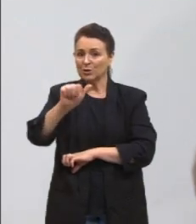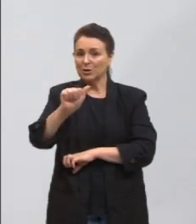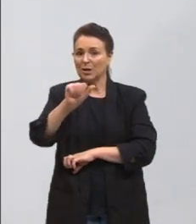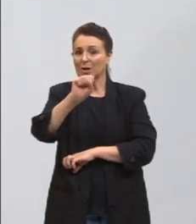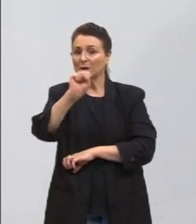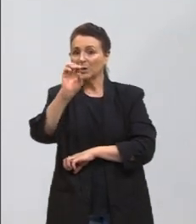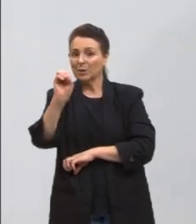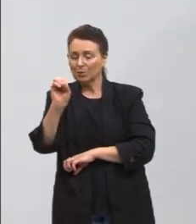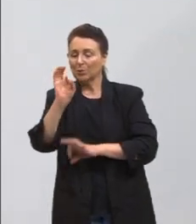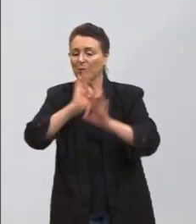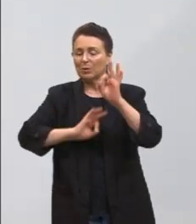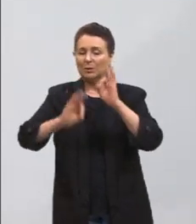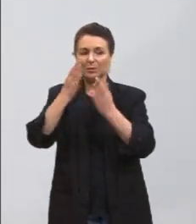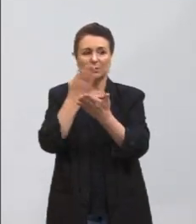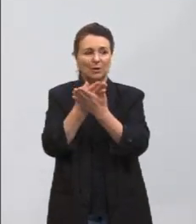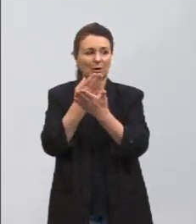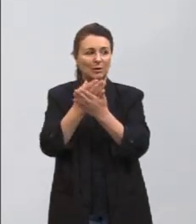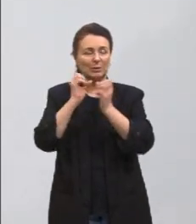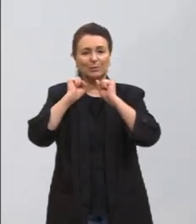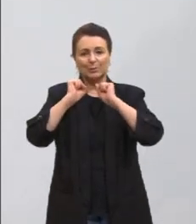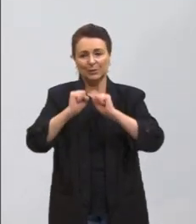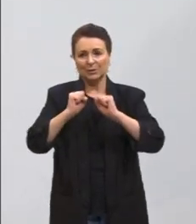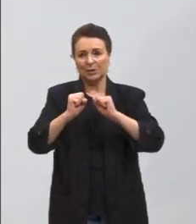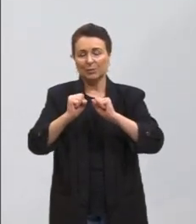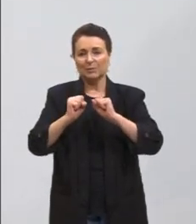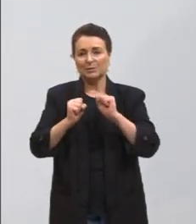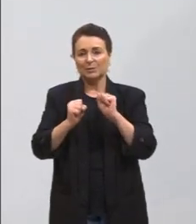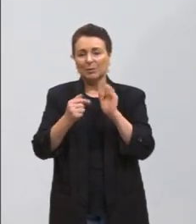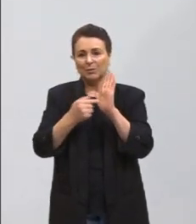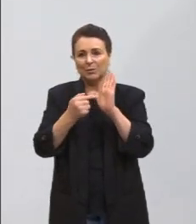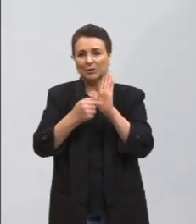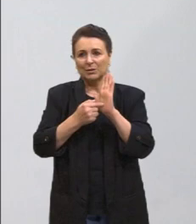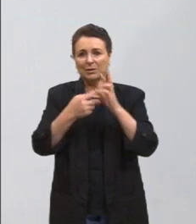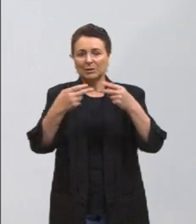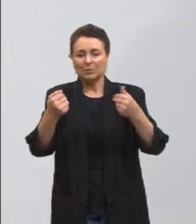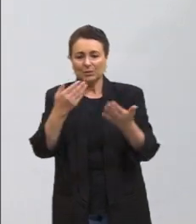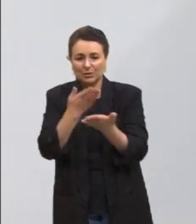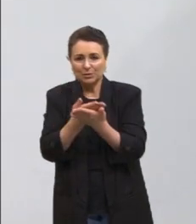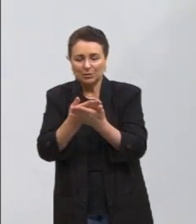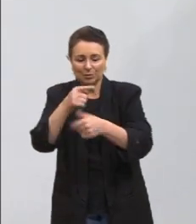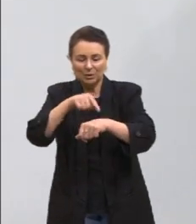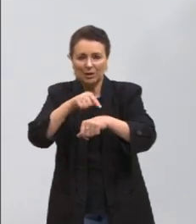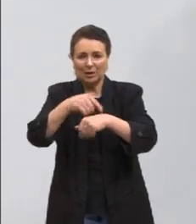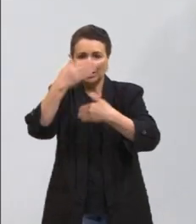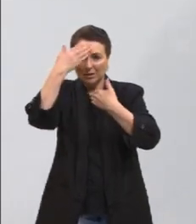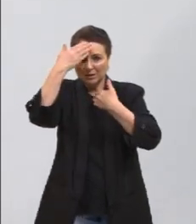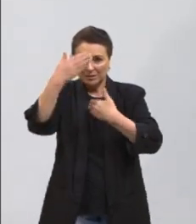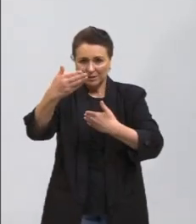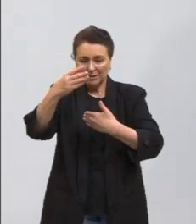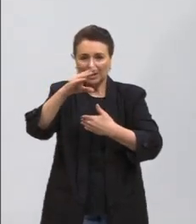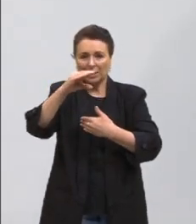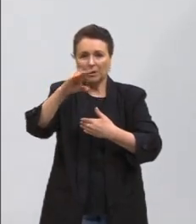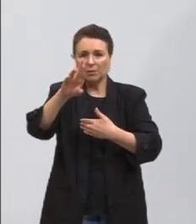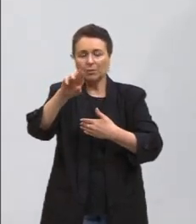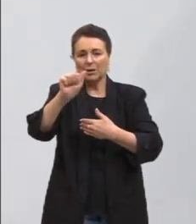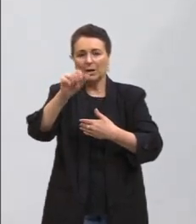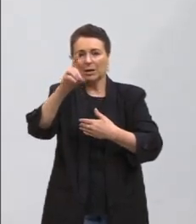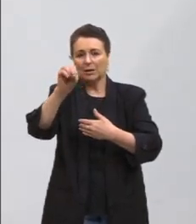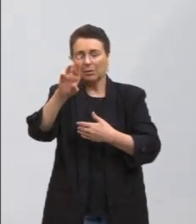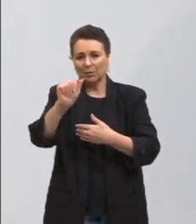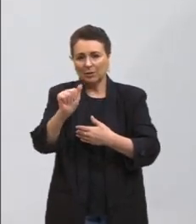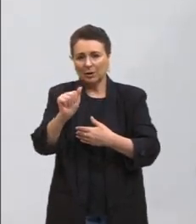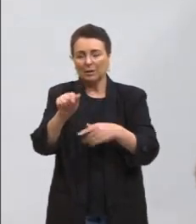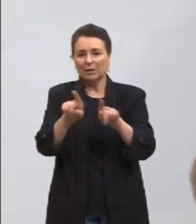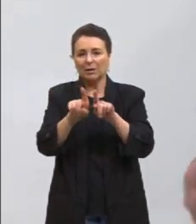pôde, assim, podemos pontuar os temas de estudo, agradecer à curadora, à professora Lisiane,